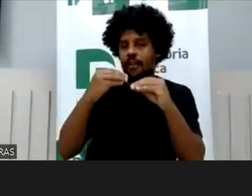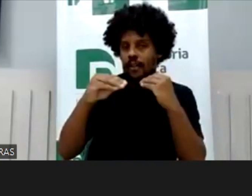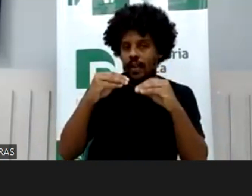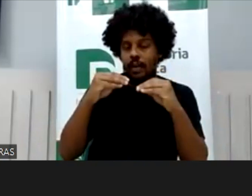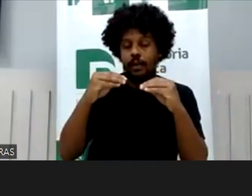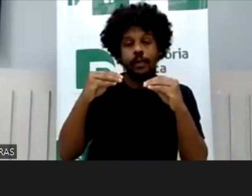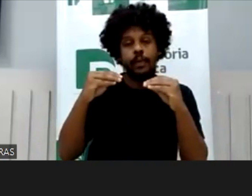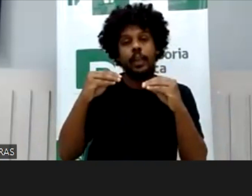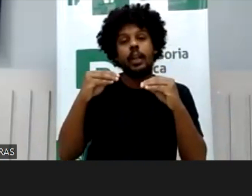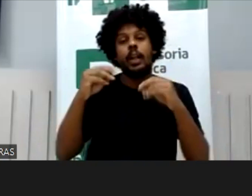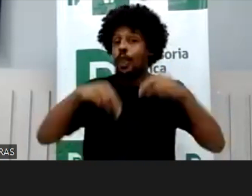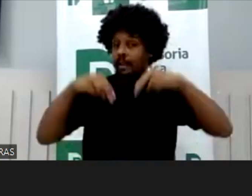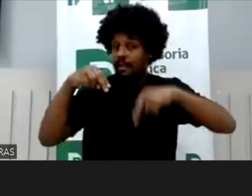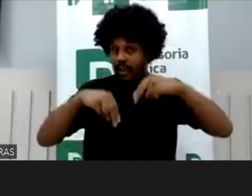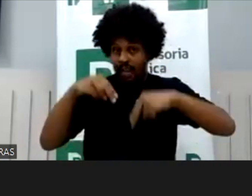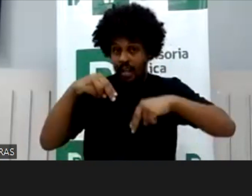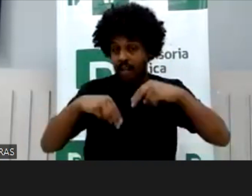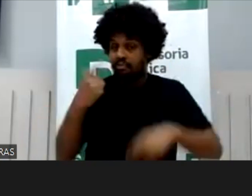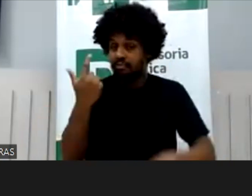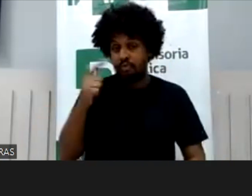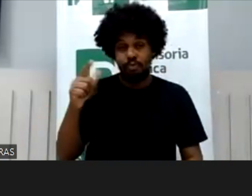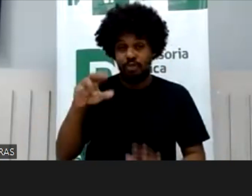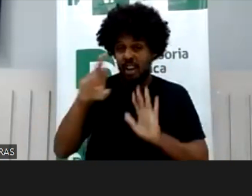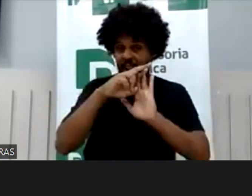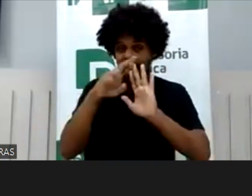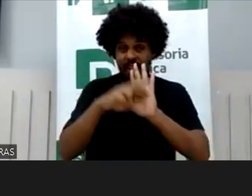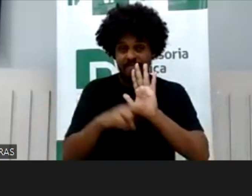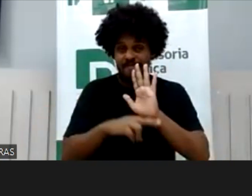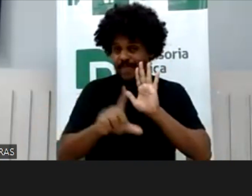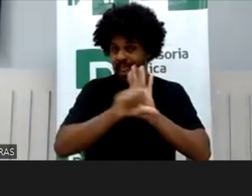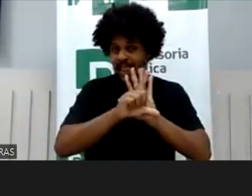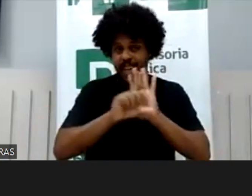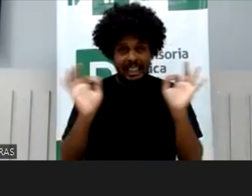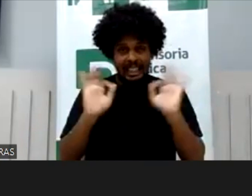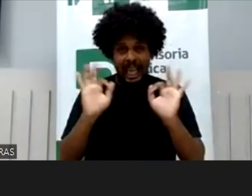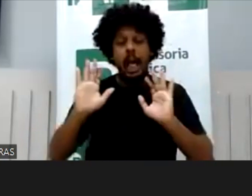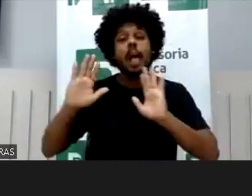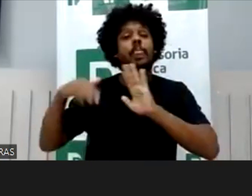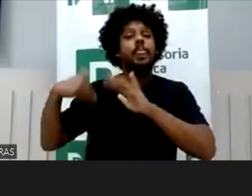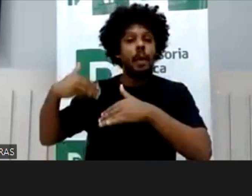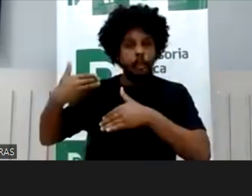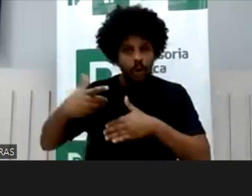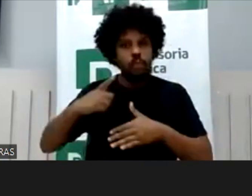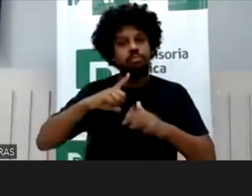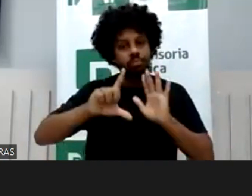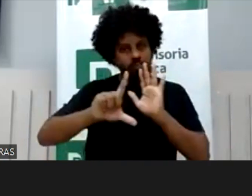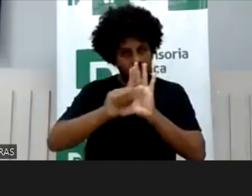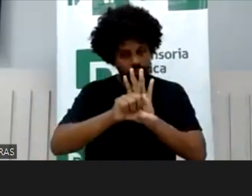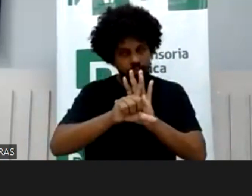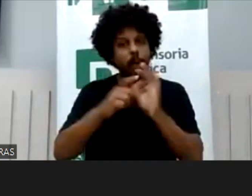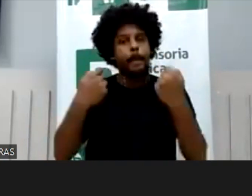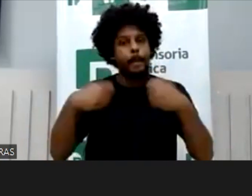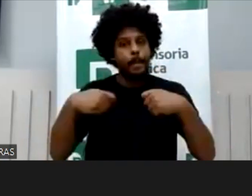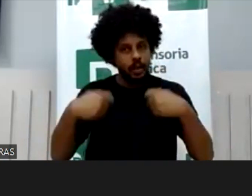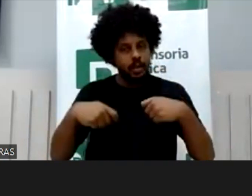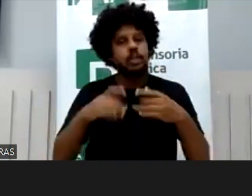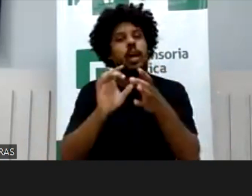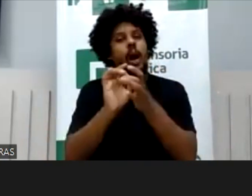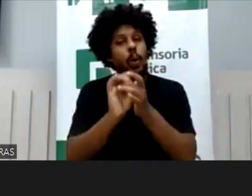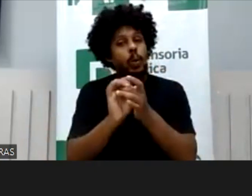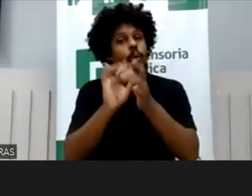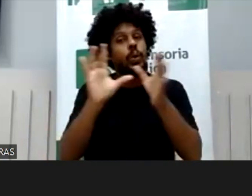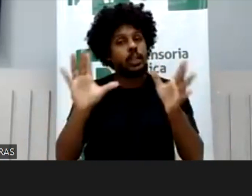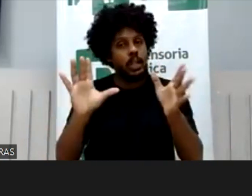tinha regulamentação nenhuma, depois é que veio a regulamentação e que é necessário uma autorização da vara da infância e juventude,